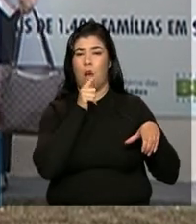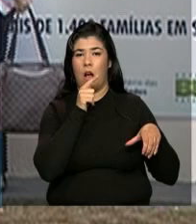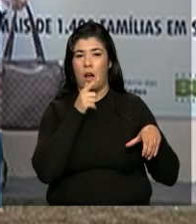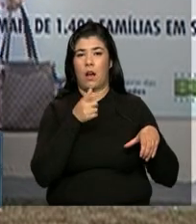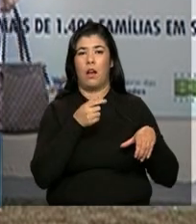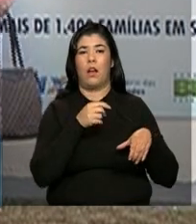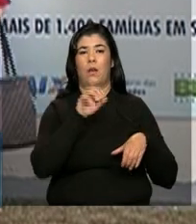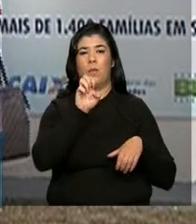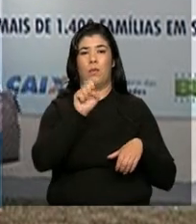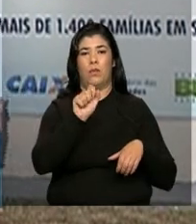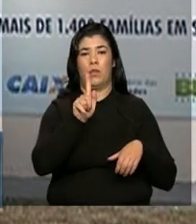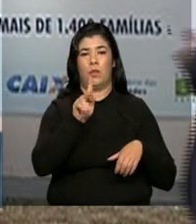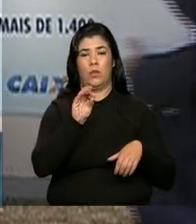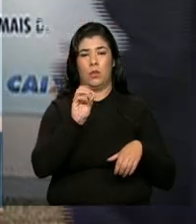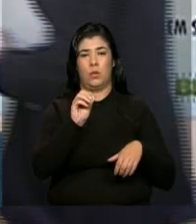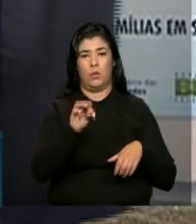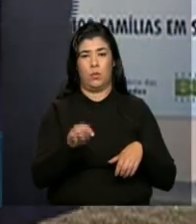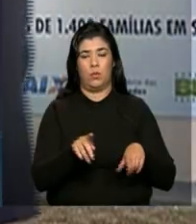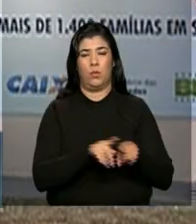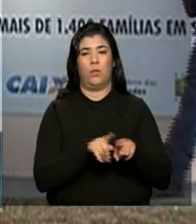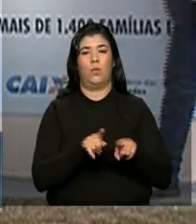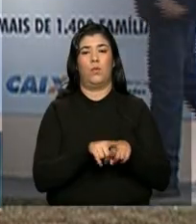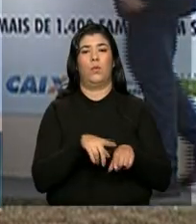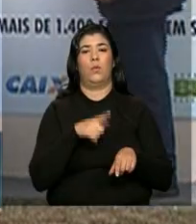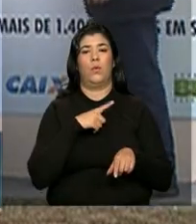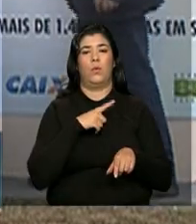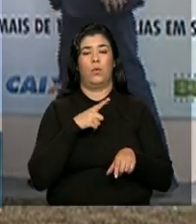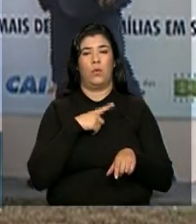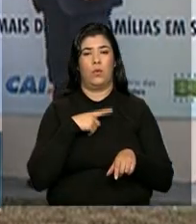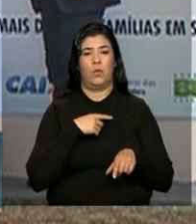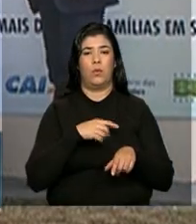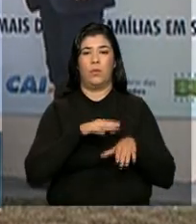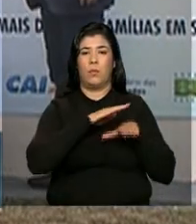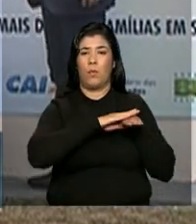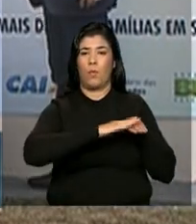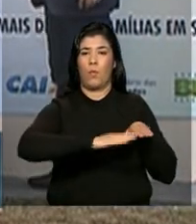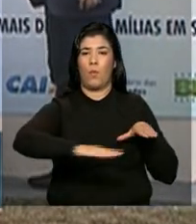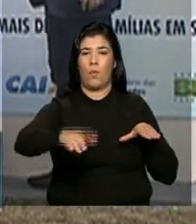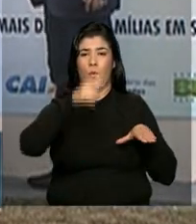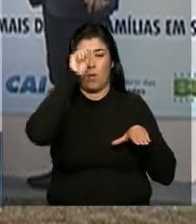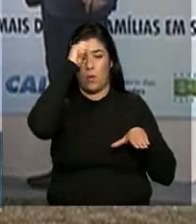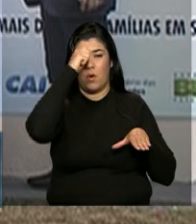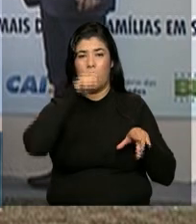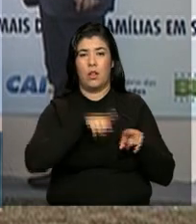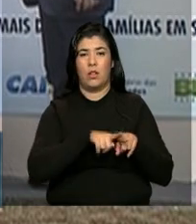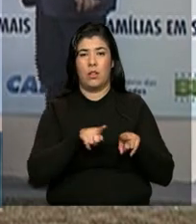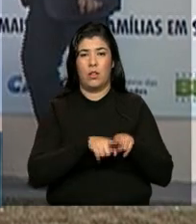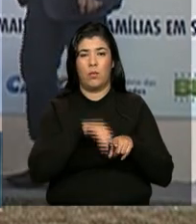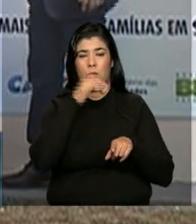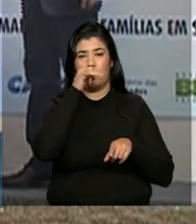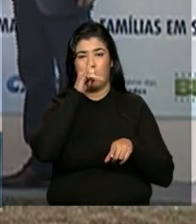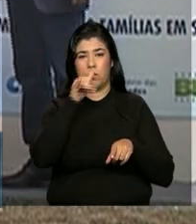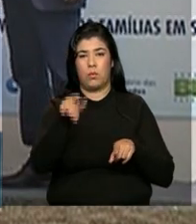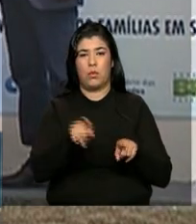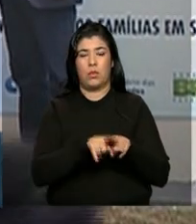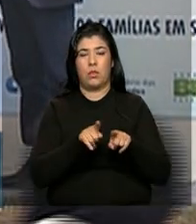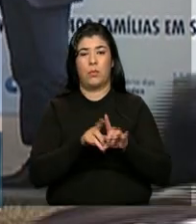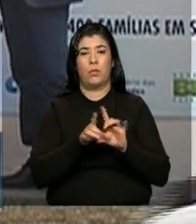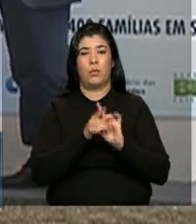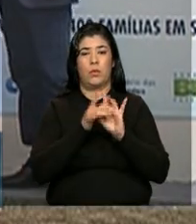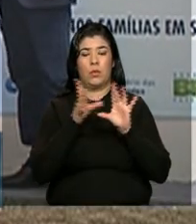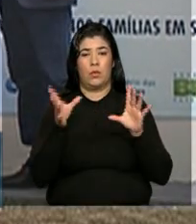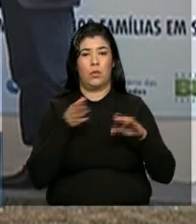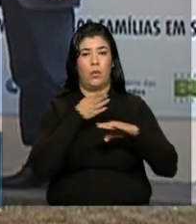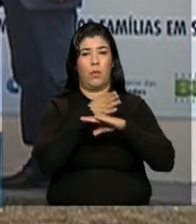água, esgotamento sanitário, drenagem, energia elétrica e disponibilidade de